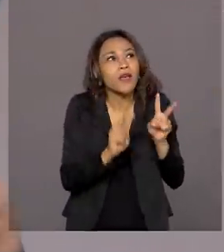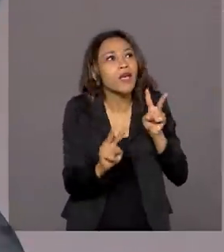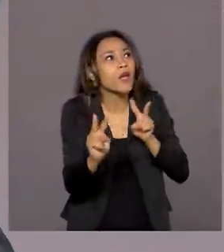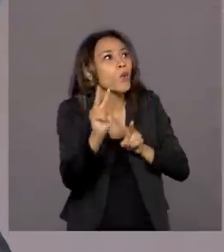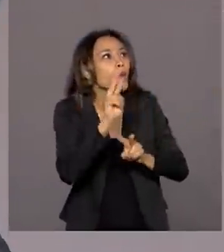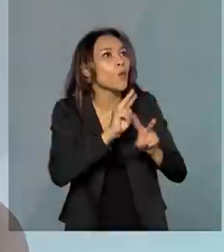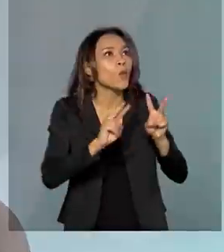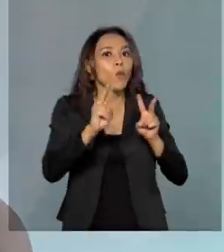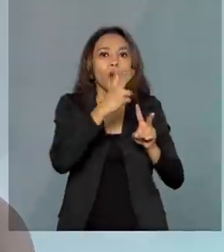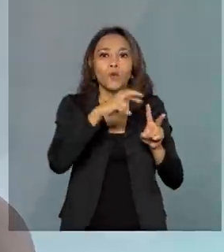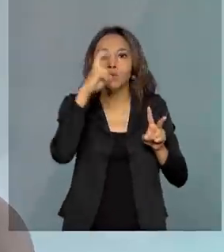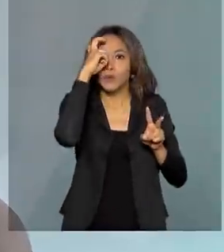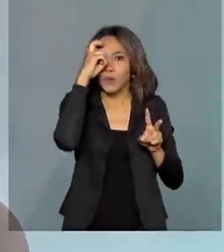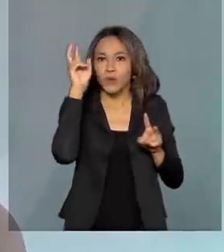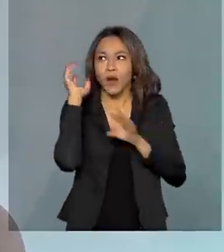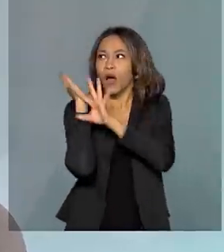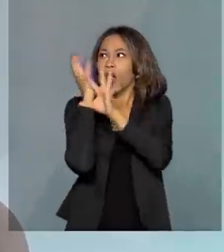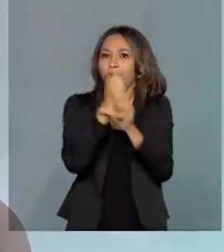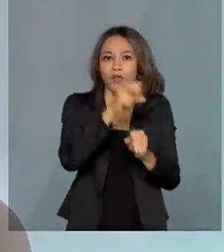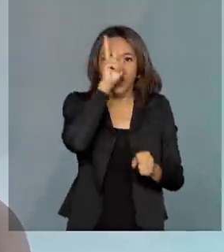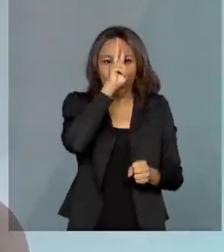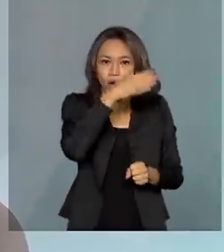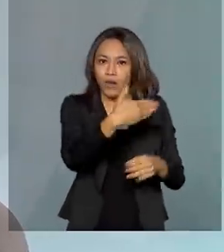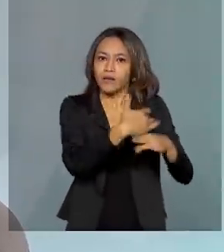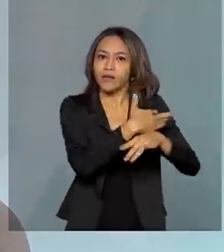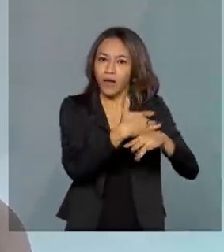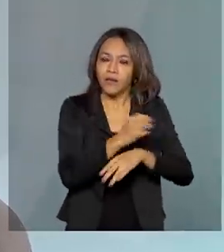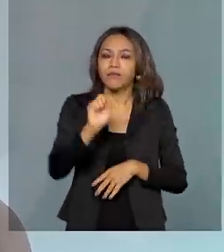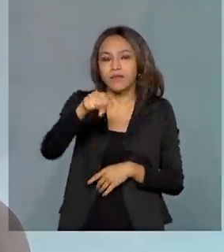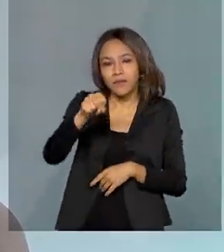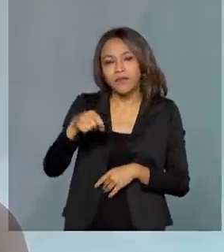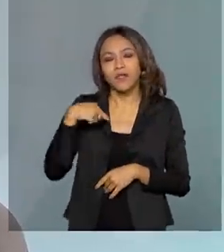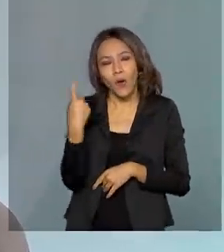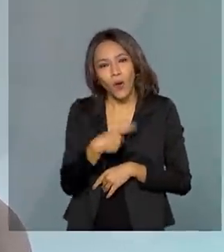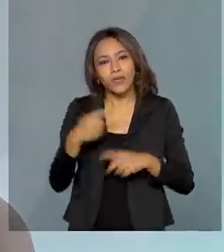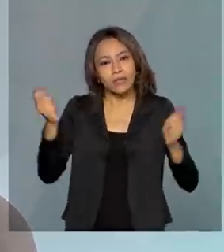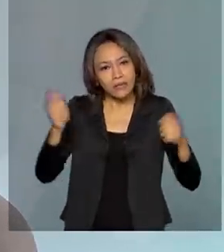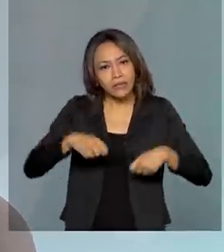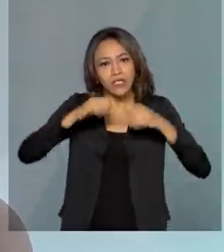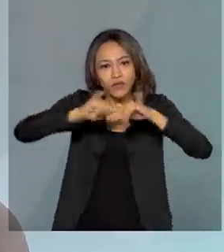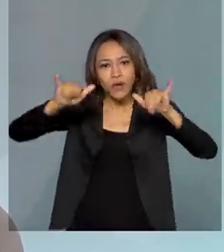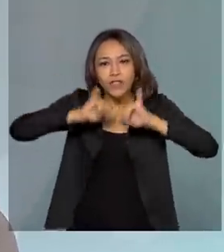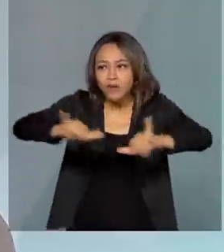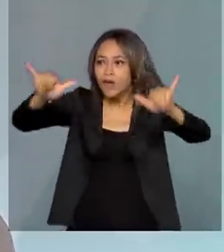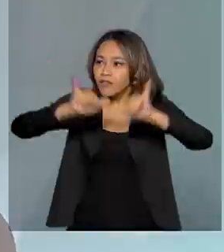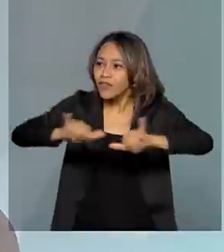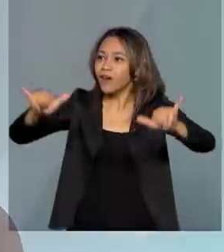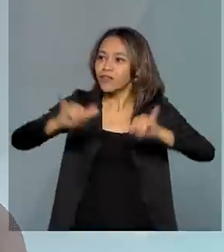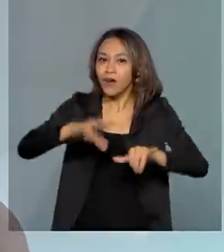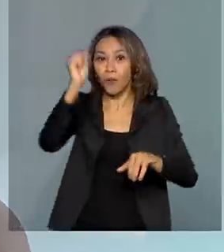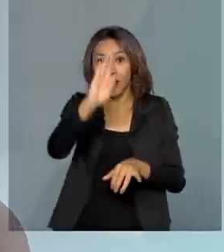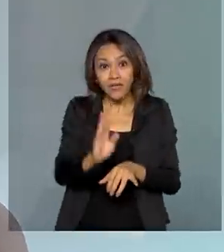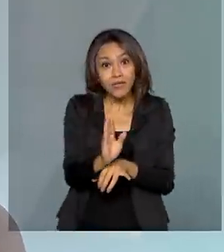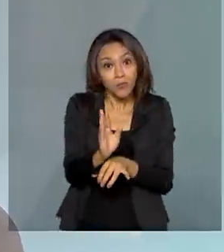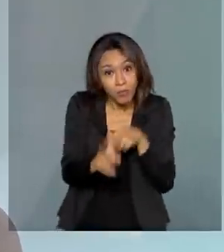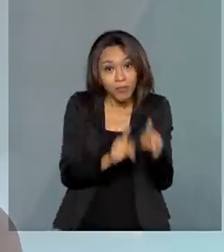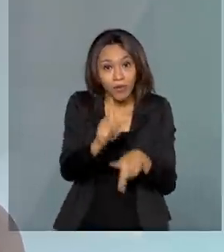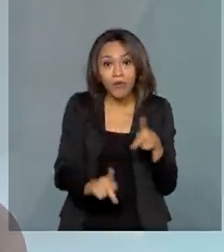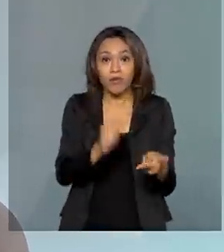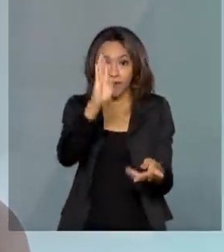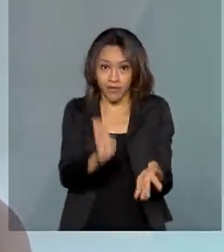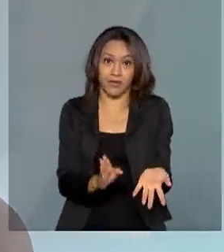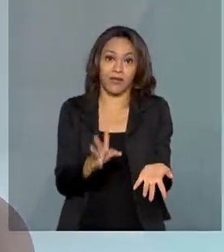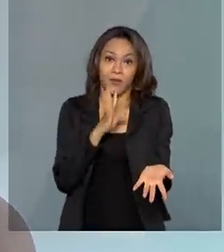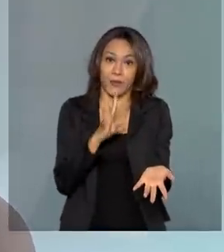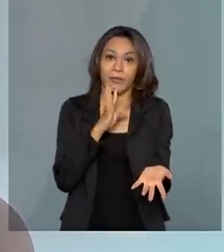ali que tem na cidade. Exatamente. A gente tem uma forma de divulgar o Brasil cada vez mais para os próprios brasileiros. Acho que a gente precisa conhecer